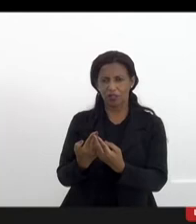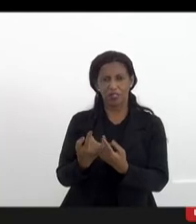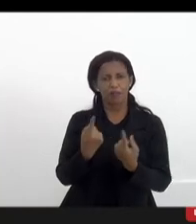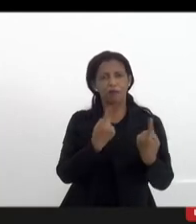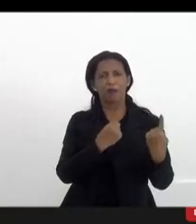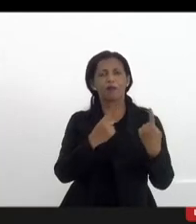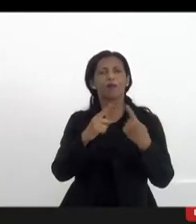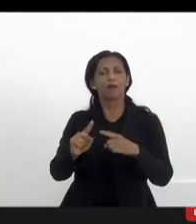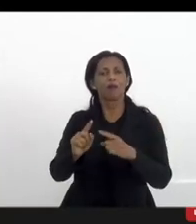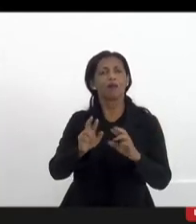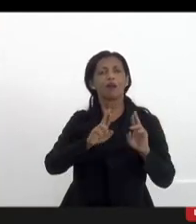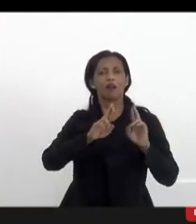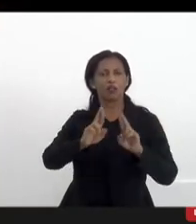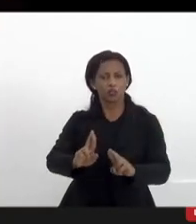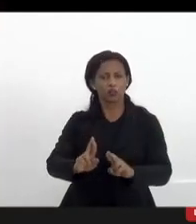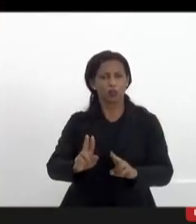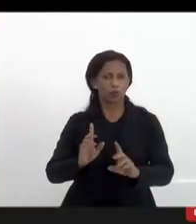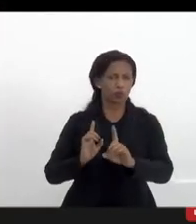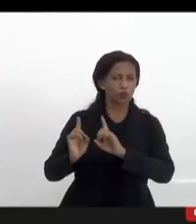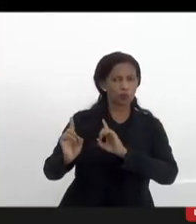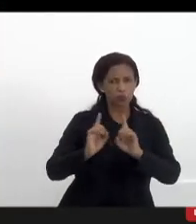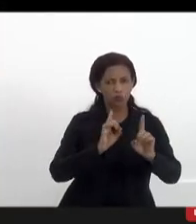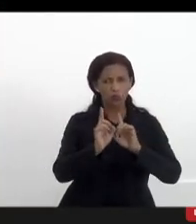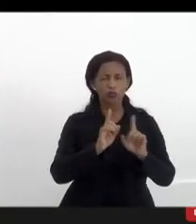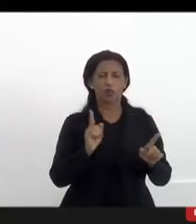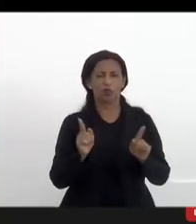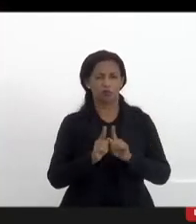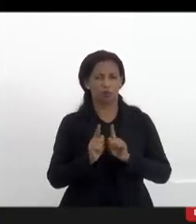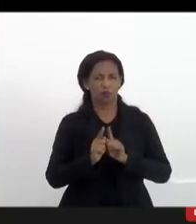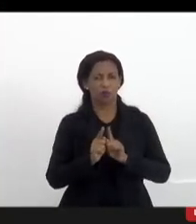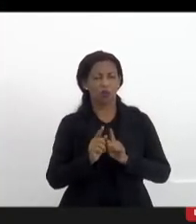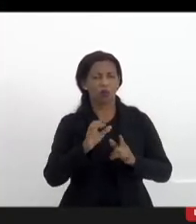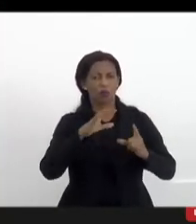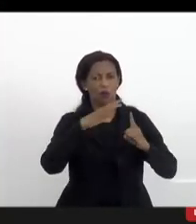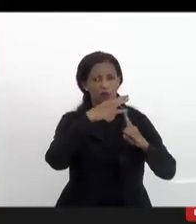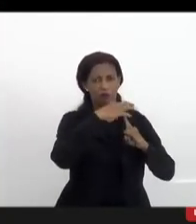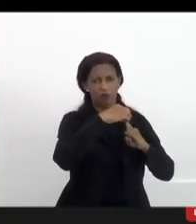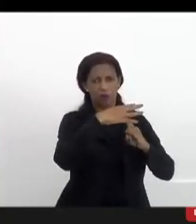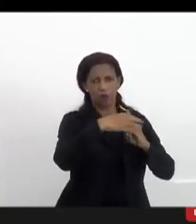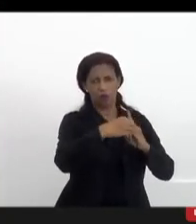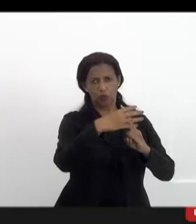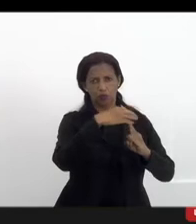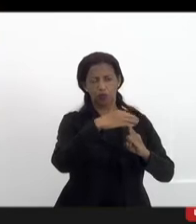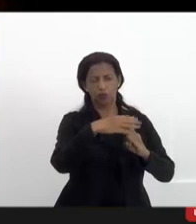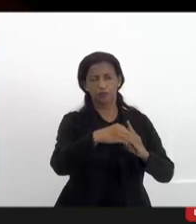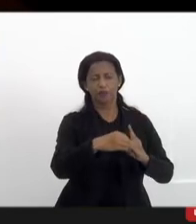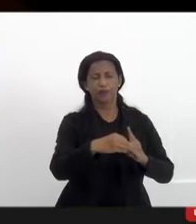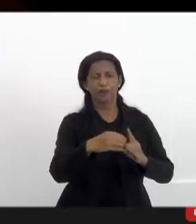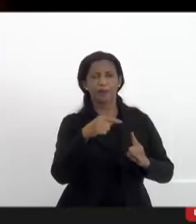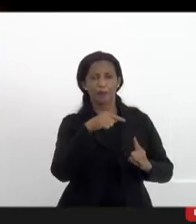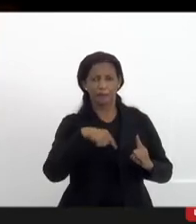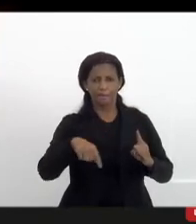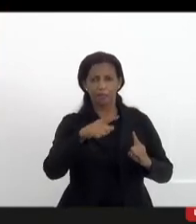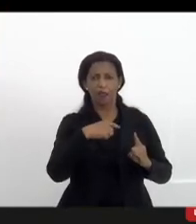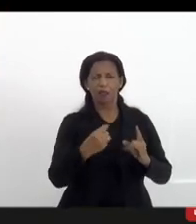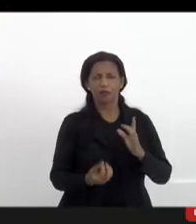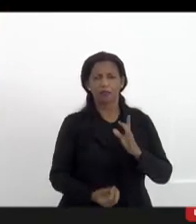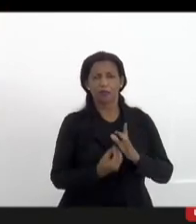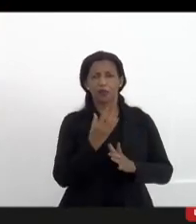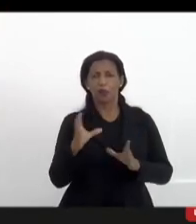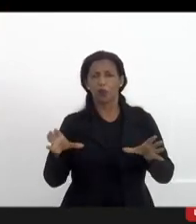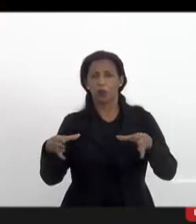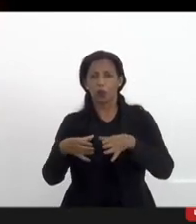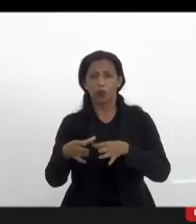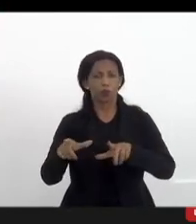-resposta e a gente com muito diálogo também com a Fiocruz a gente criou um grupo